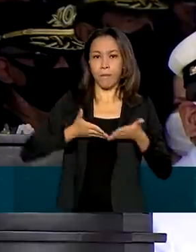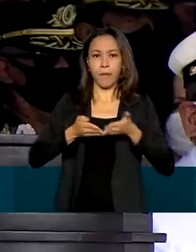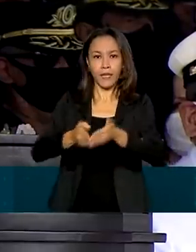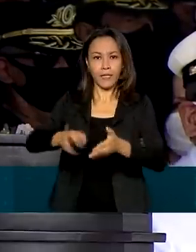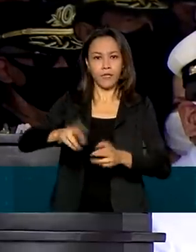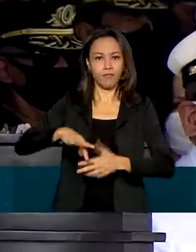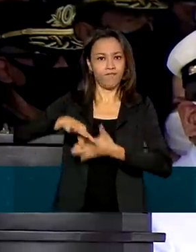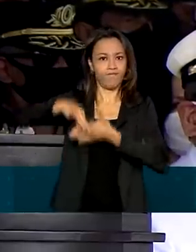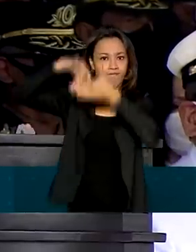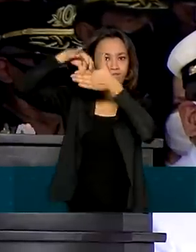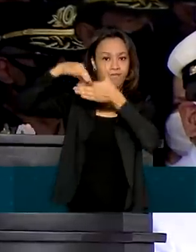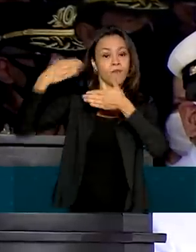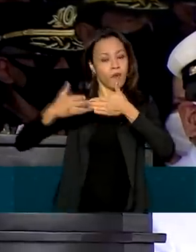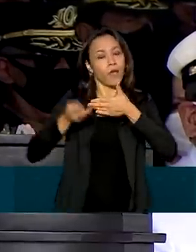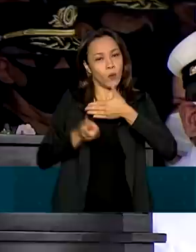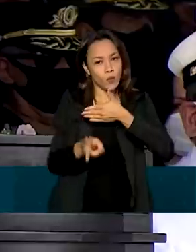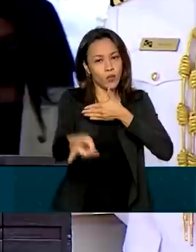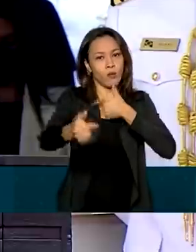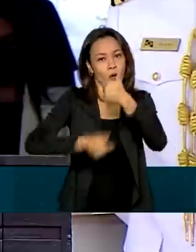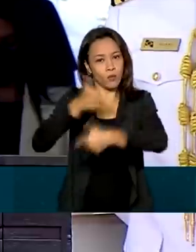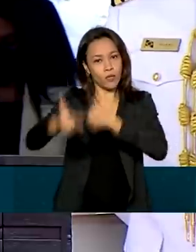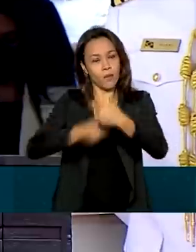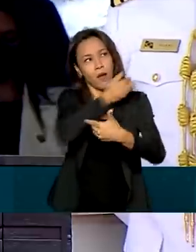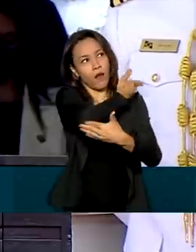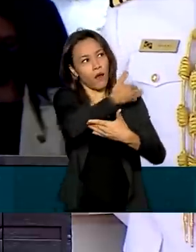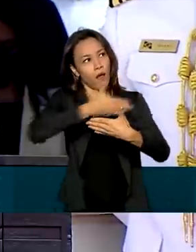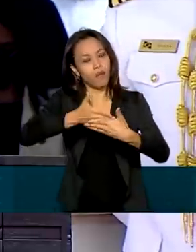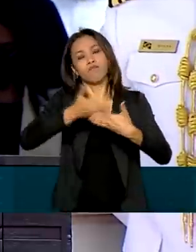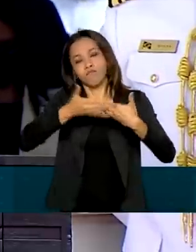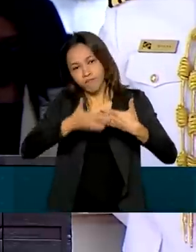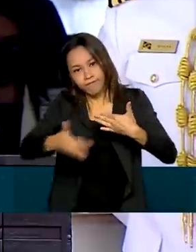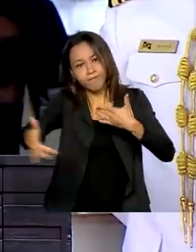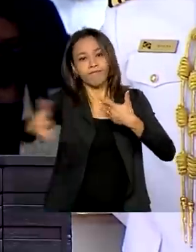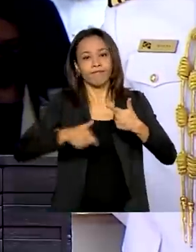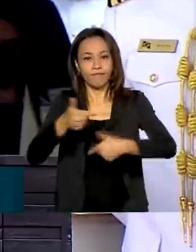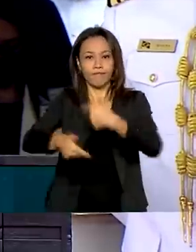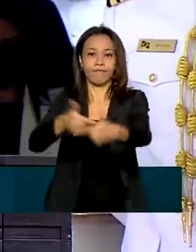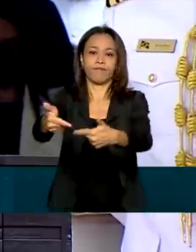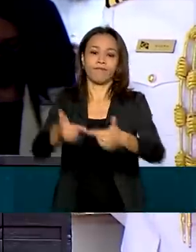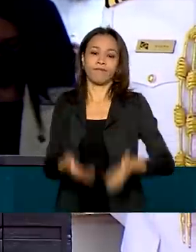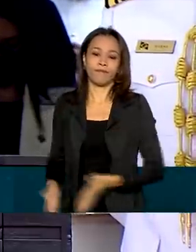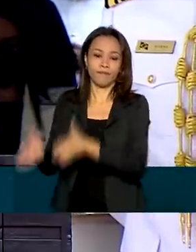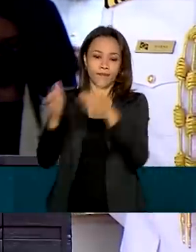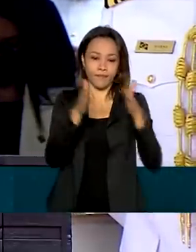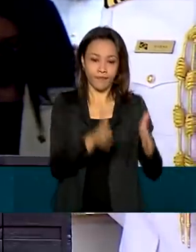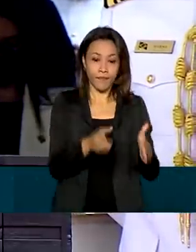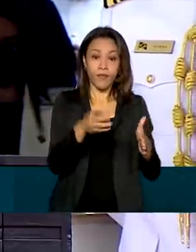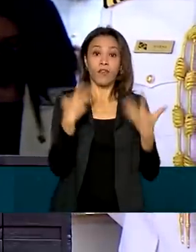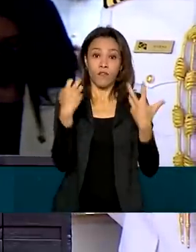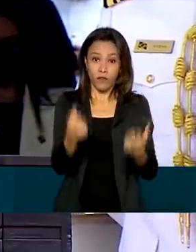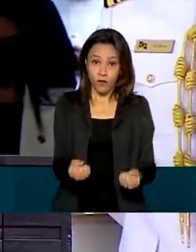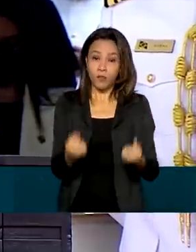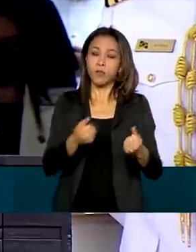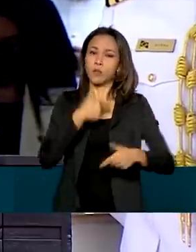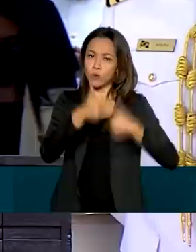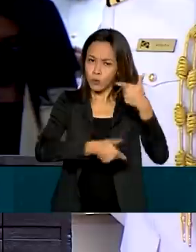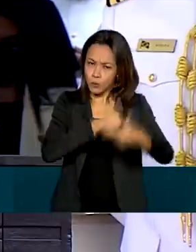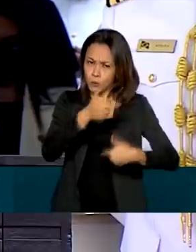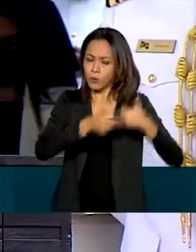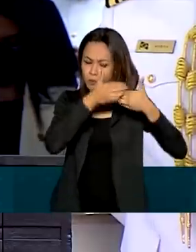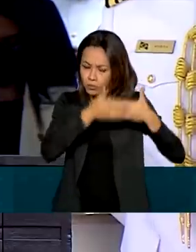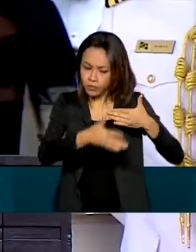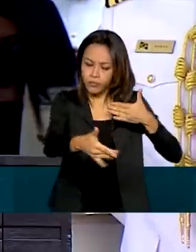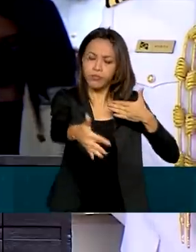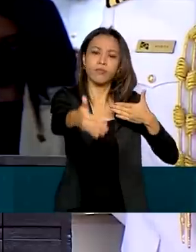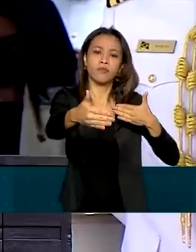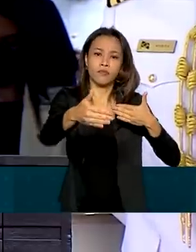o trabalho que vem sendo desenvolvido. Certo estou de que, ombreados, continuaremos, juntamente com os esforços